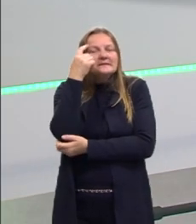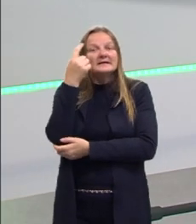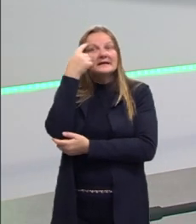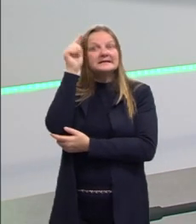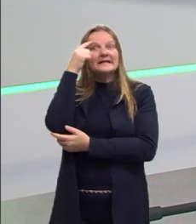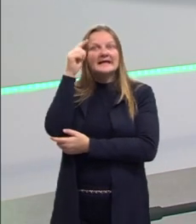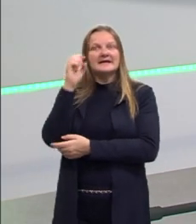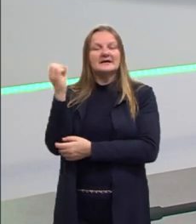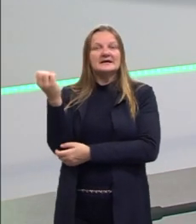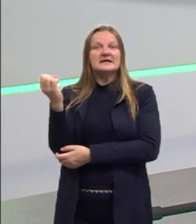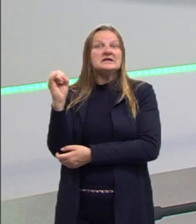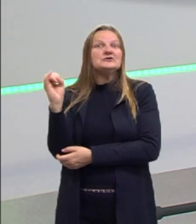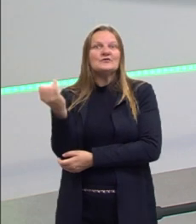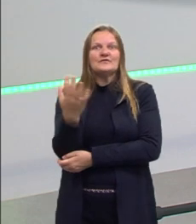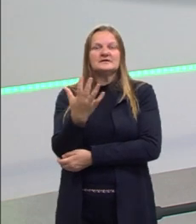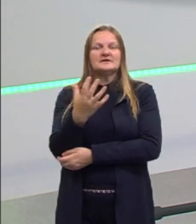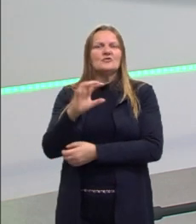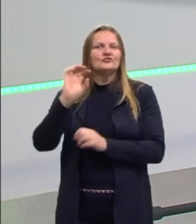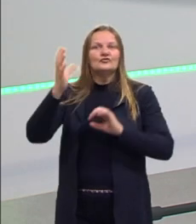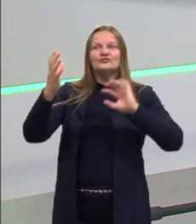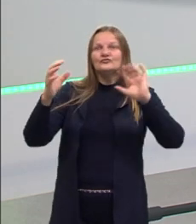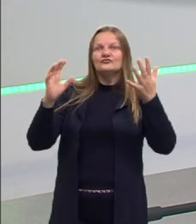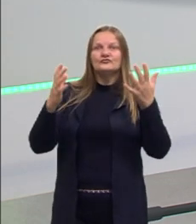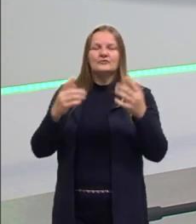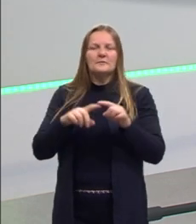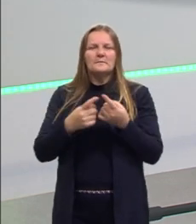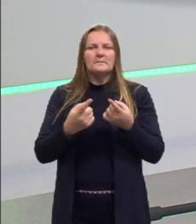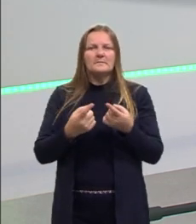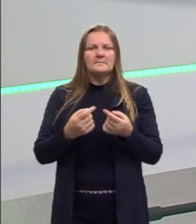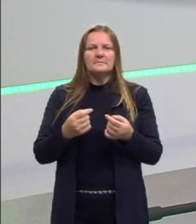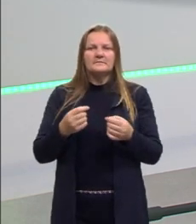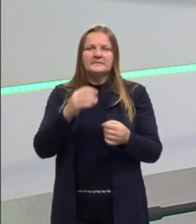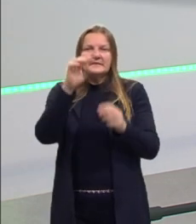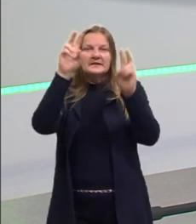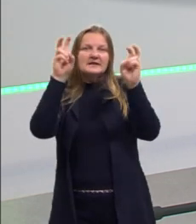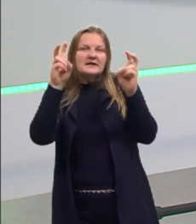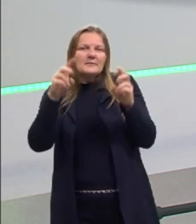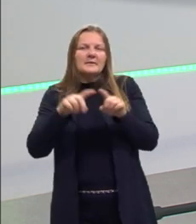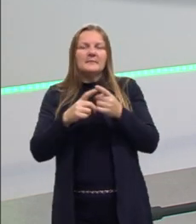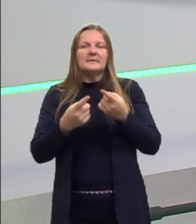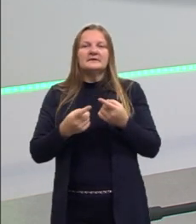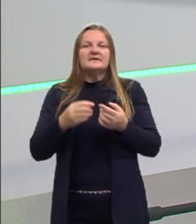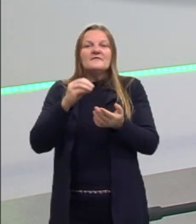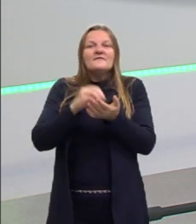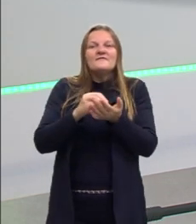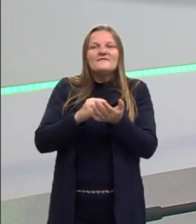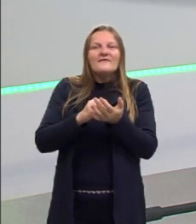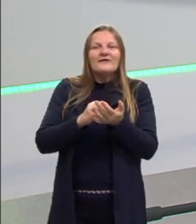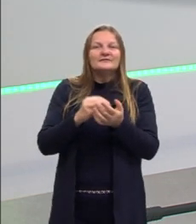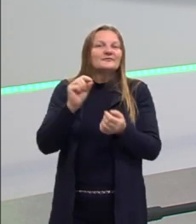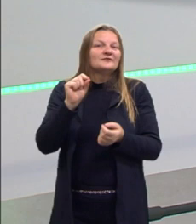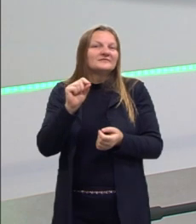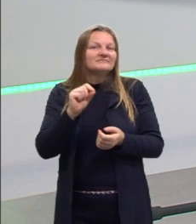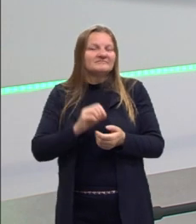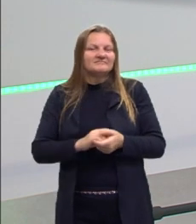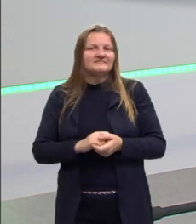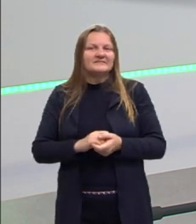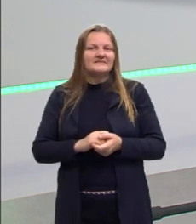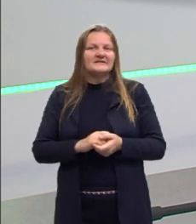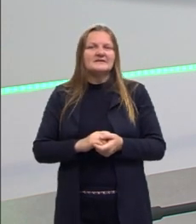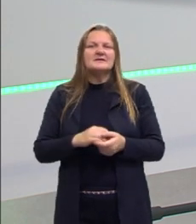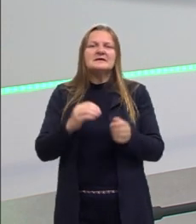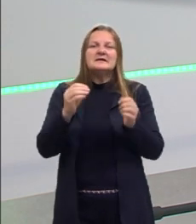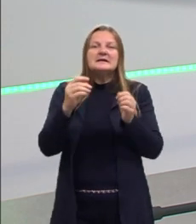inovadora, de uma super solução para resolver essa problemática do tema e agora como eu faço? Não.